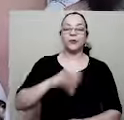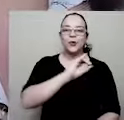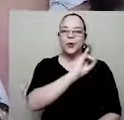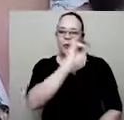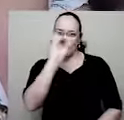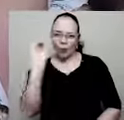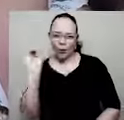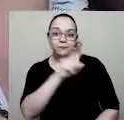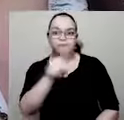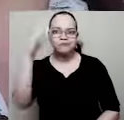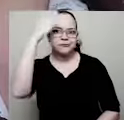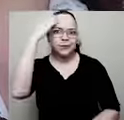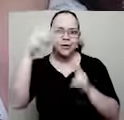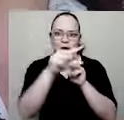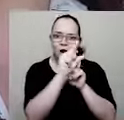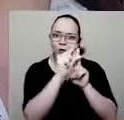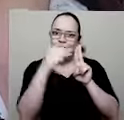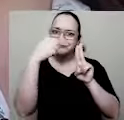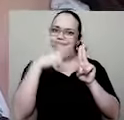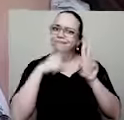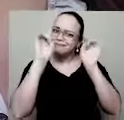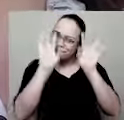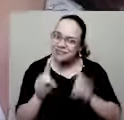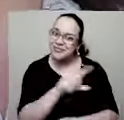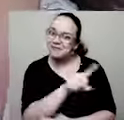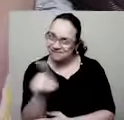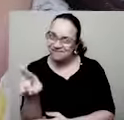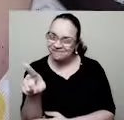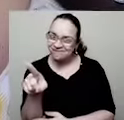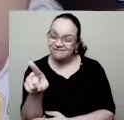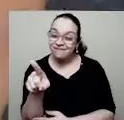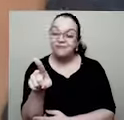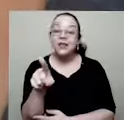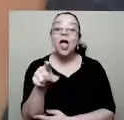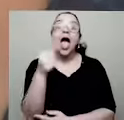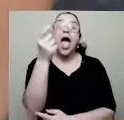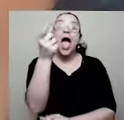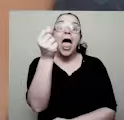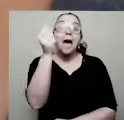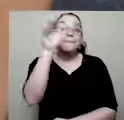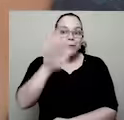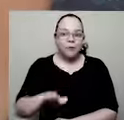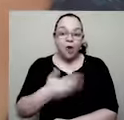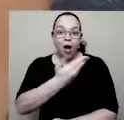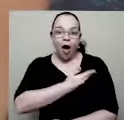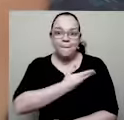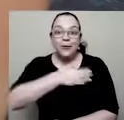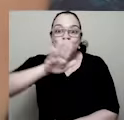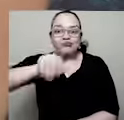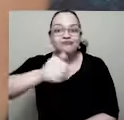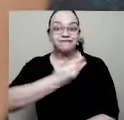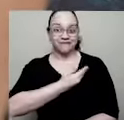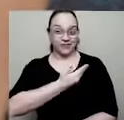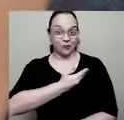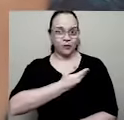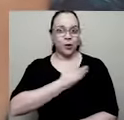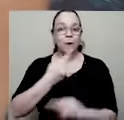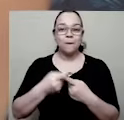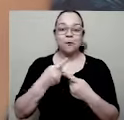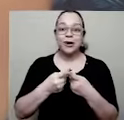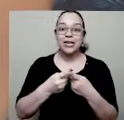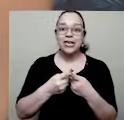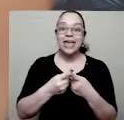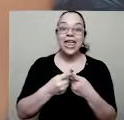Oi, você sabia que o Unisantana tem uma condição especial para você? É a promoção Amigo Indica Amigo, que